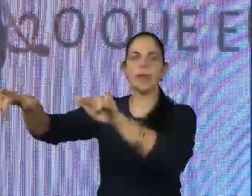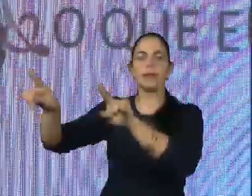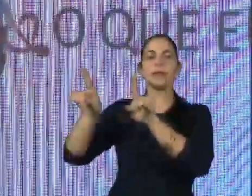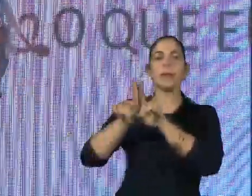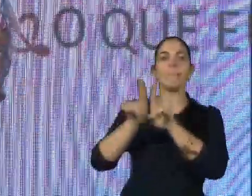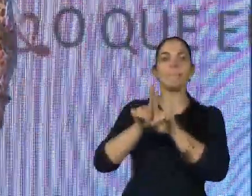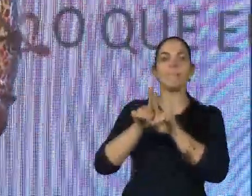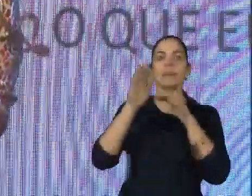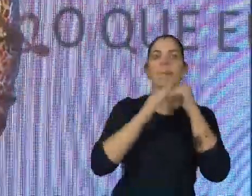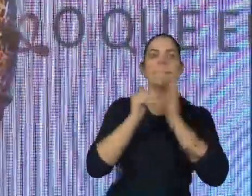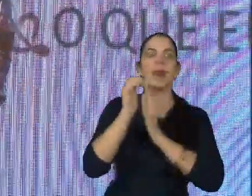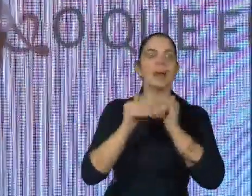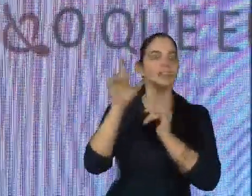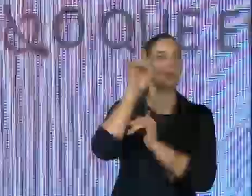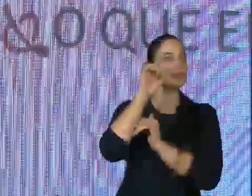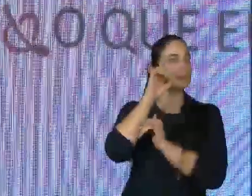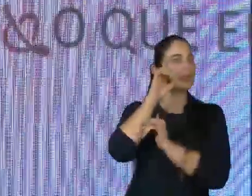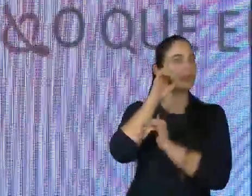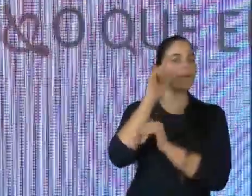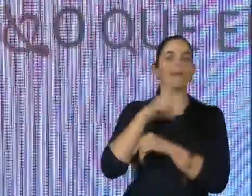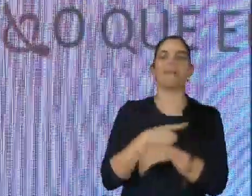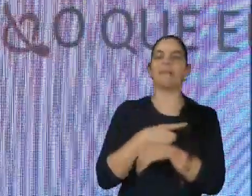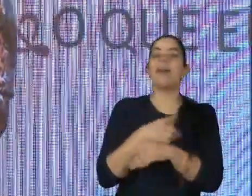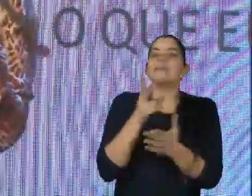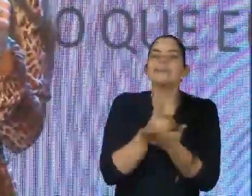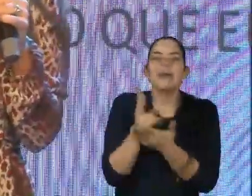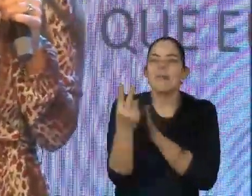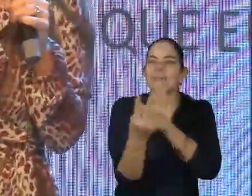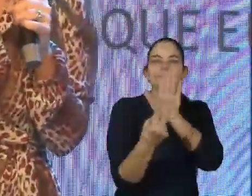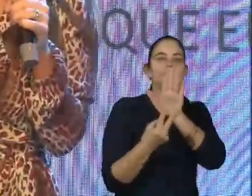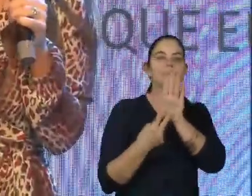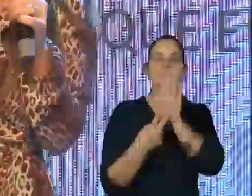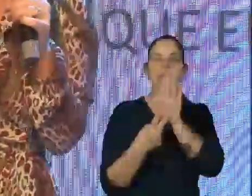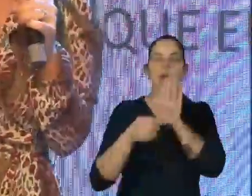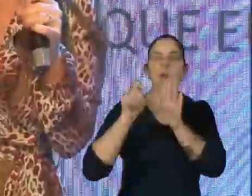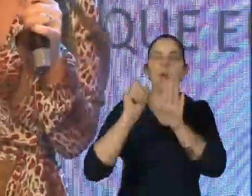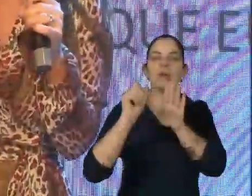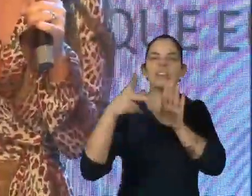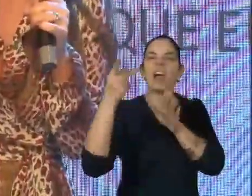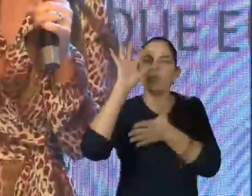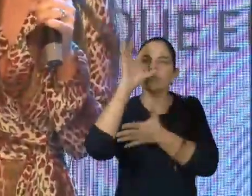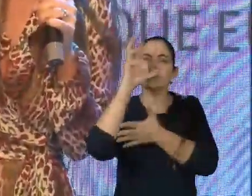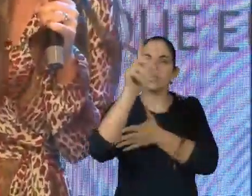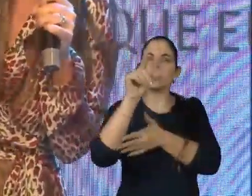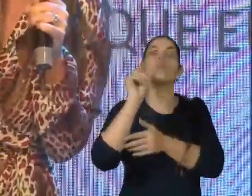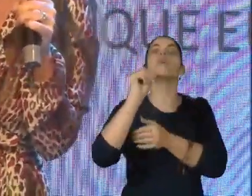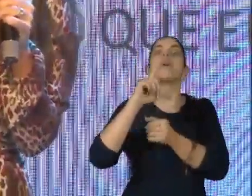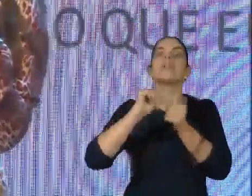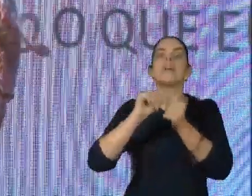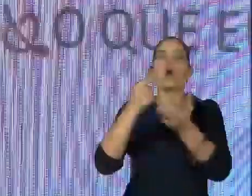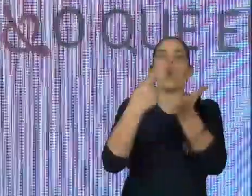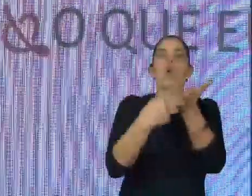Aplicação na vida diária, obviamente. Prestar mais atenção sobre o que está sendo feito e o que está sendo